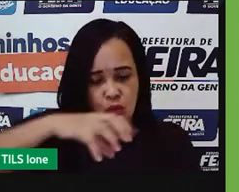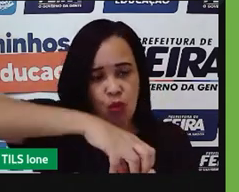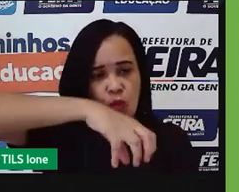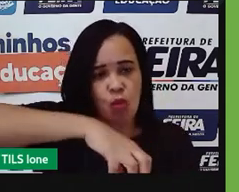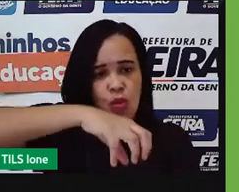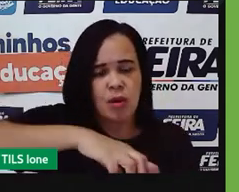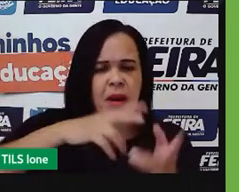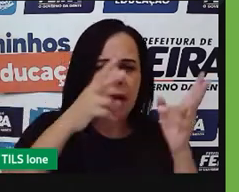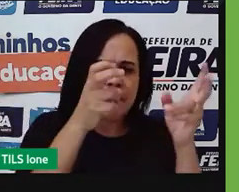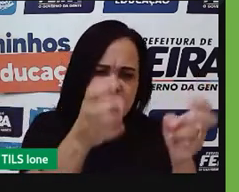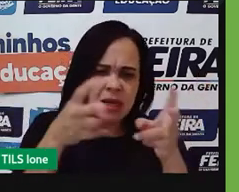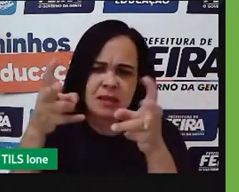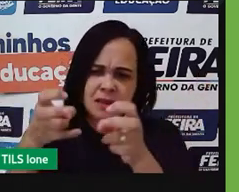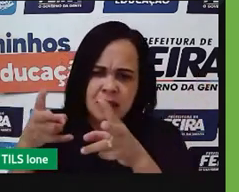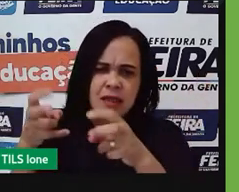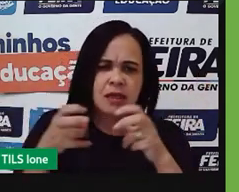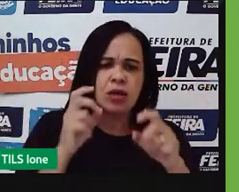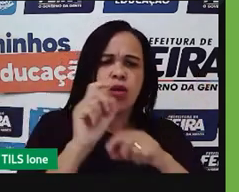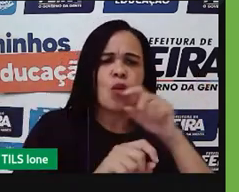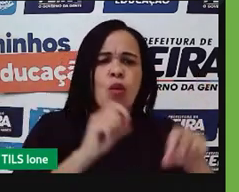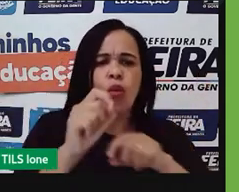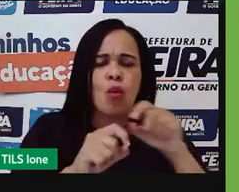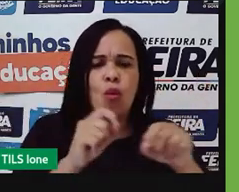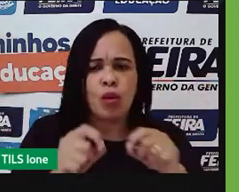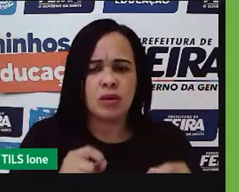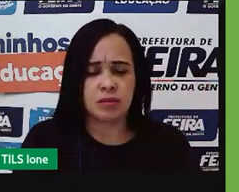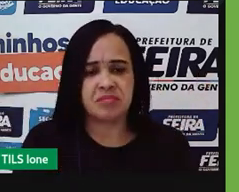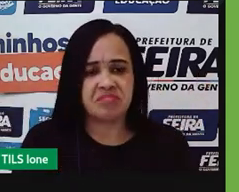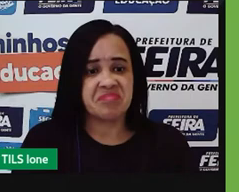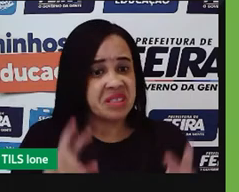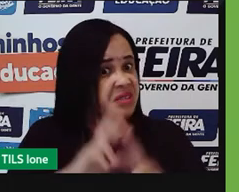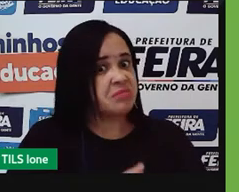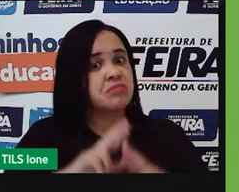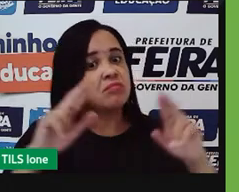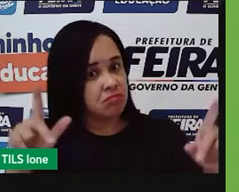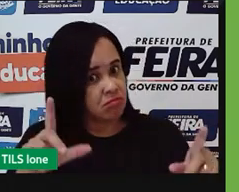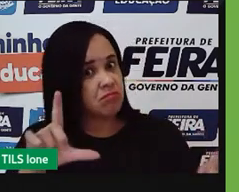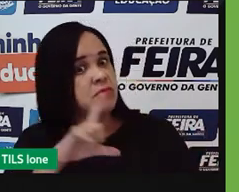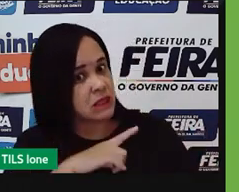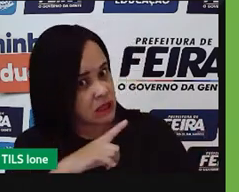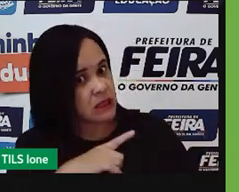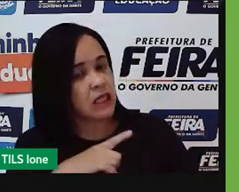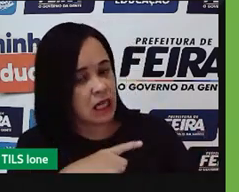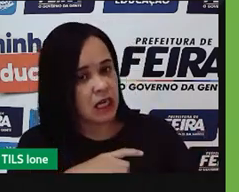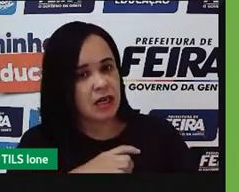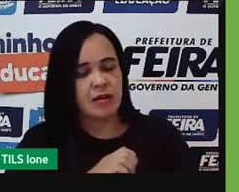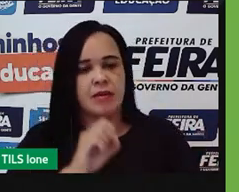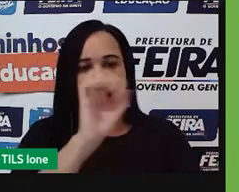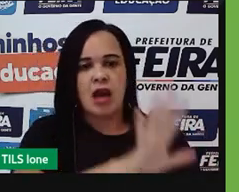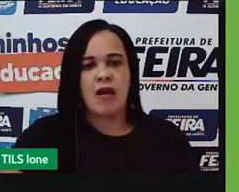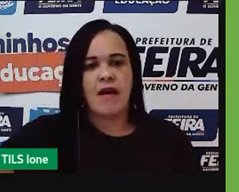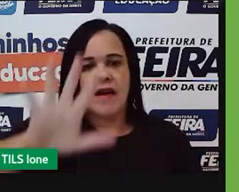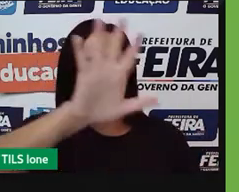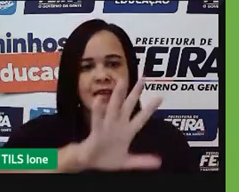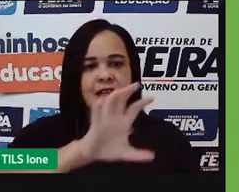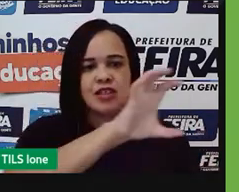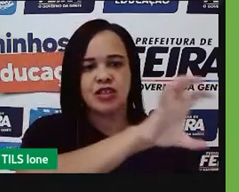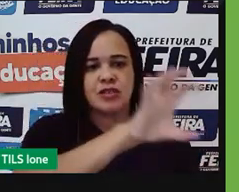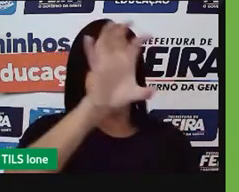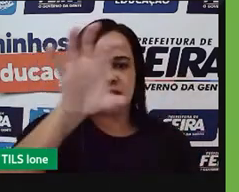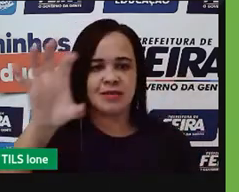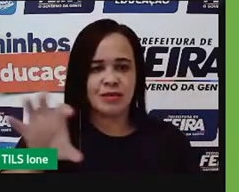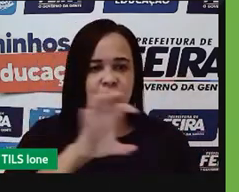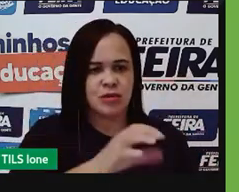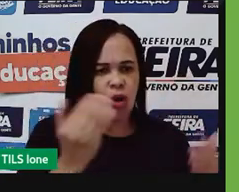a gente percebe que há uma disparidade comparado com as outras regiões. Olha a Bahia aqui, 3,4%,